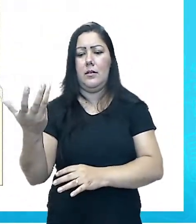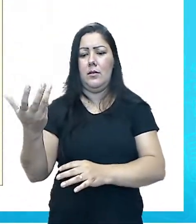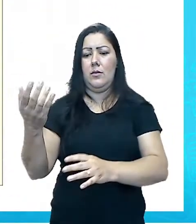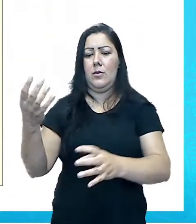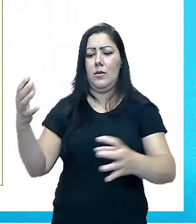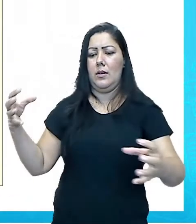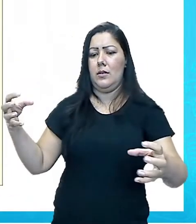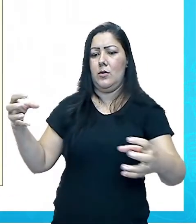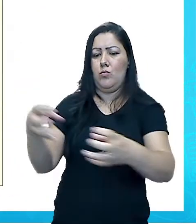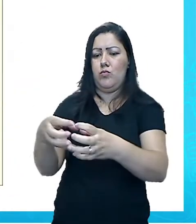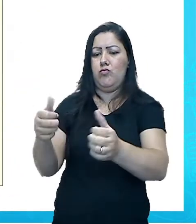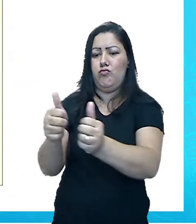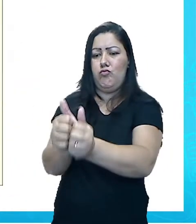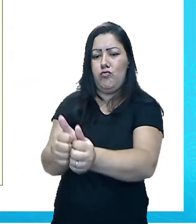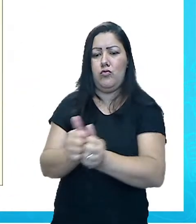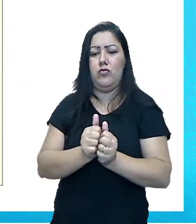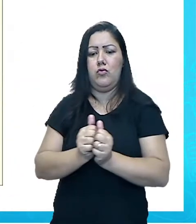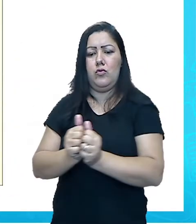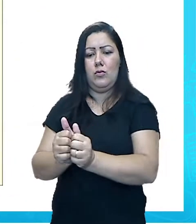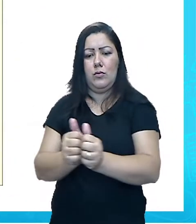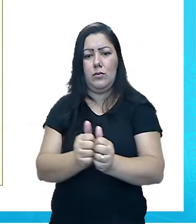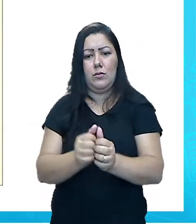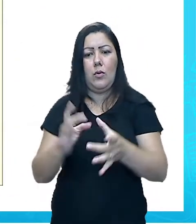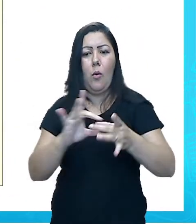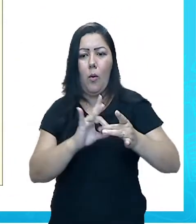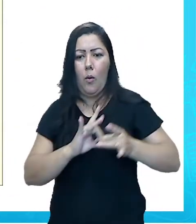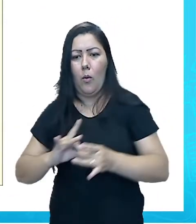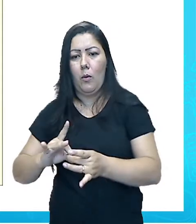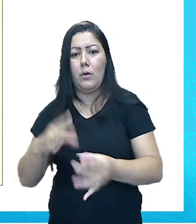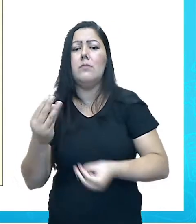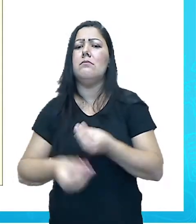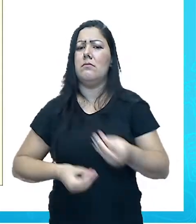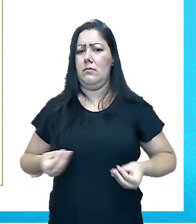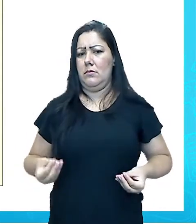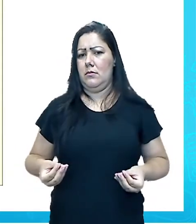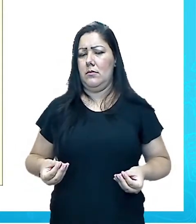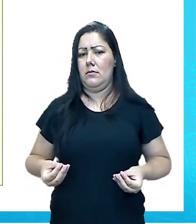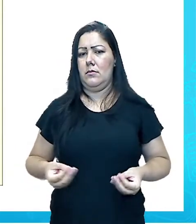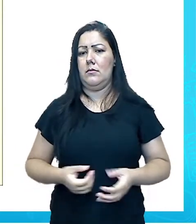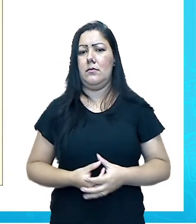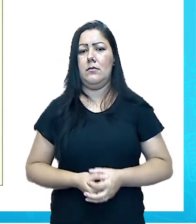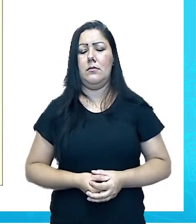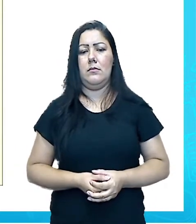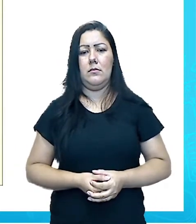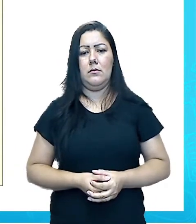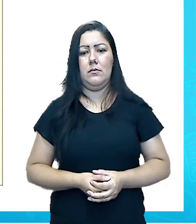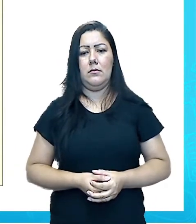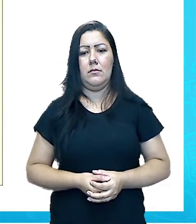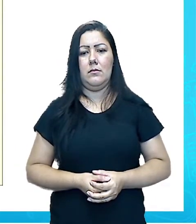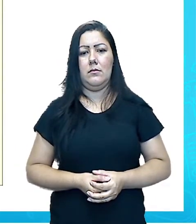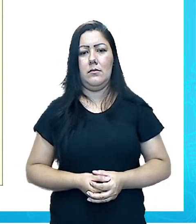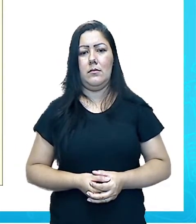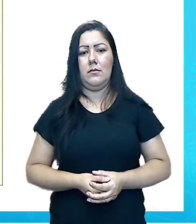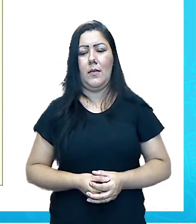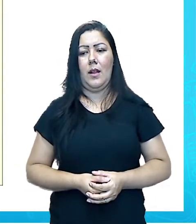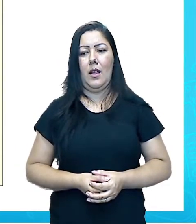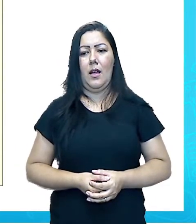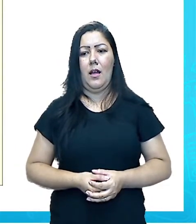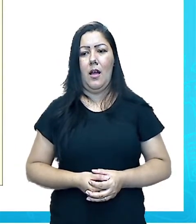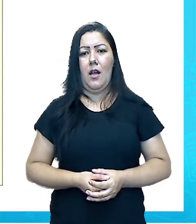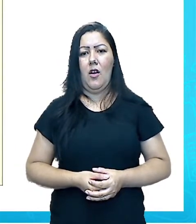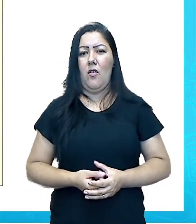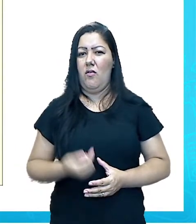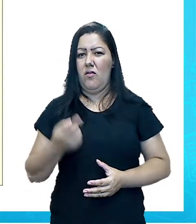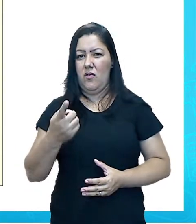olhamos aqui, nós vemos alguém que está fazendo do seu planeta um grande churrasco. No